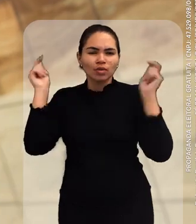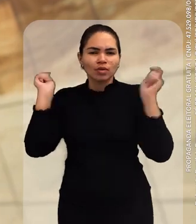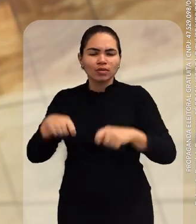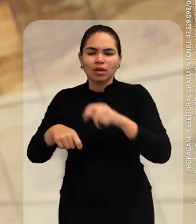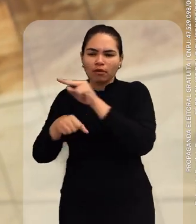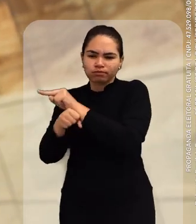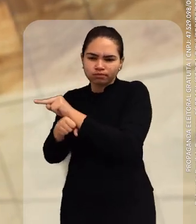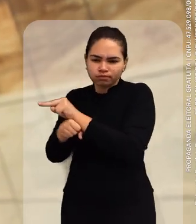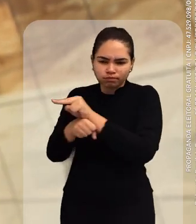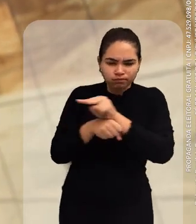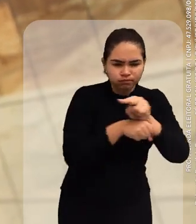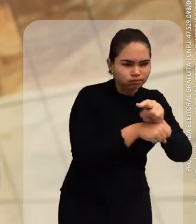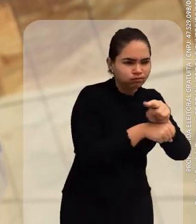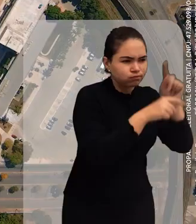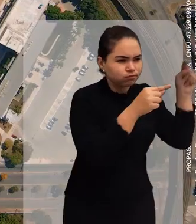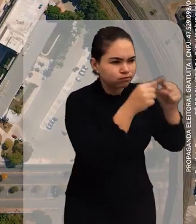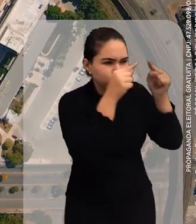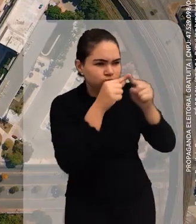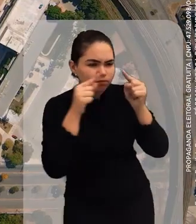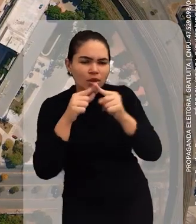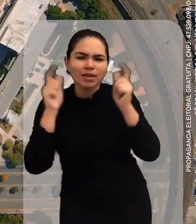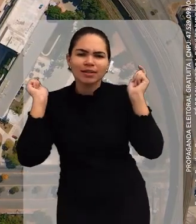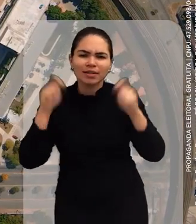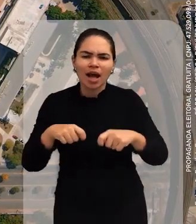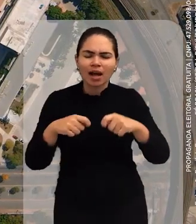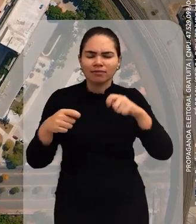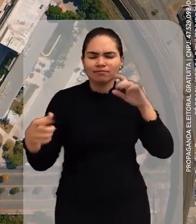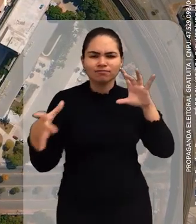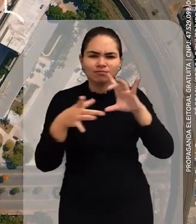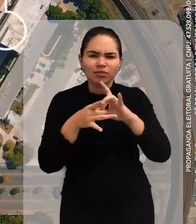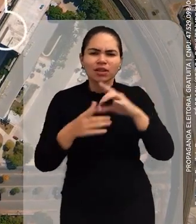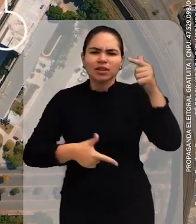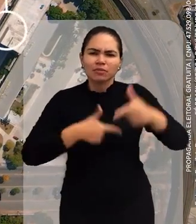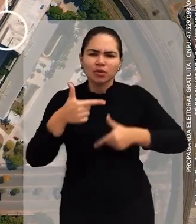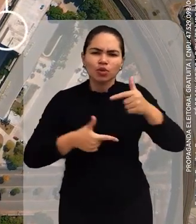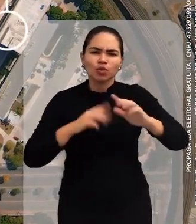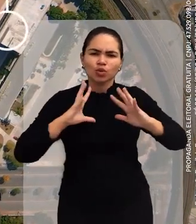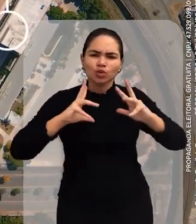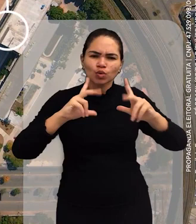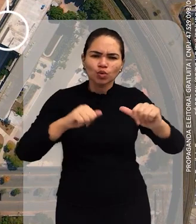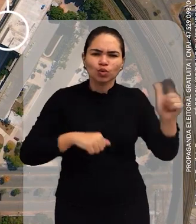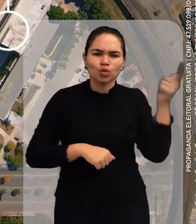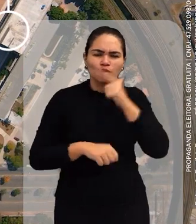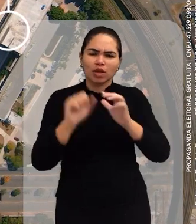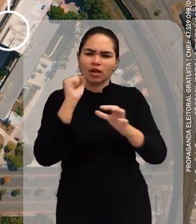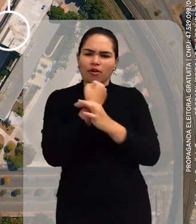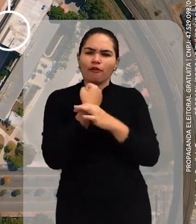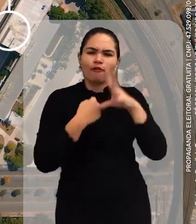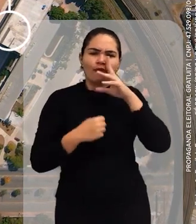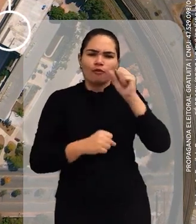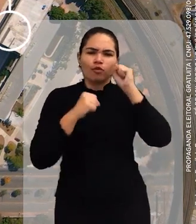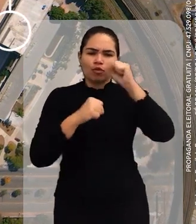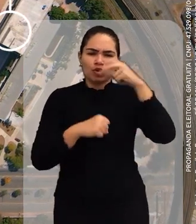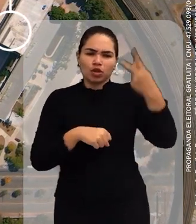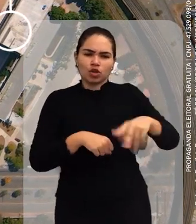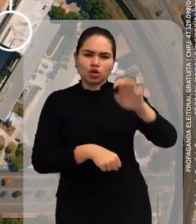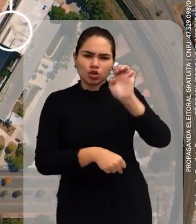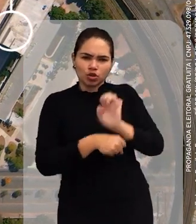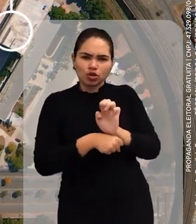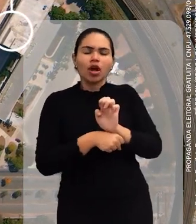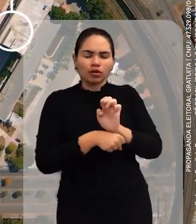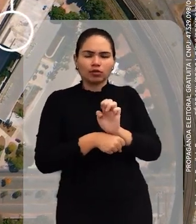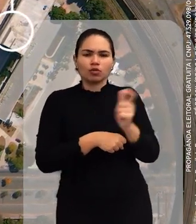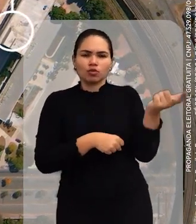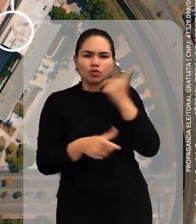enfrentamento aos grupos criminosos. Aqui vão funcionar lado a lado todos os comandos das forças de segurança do Estado nas